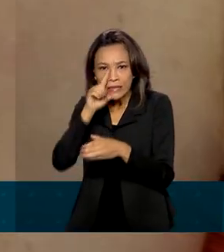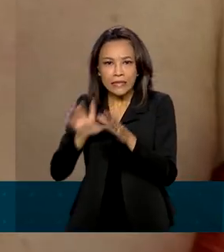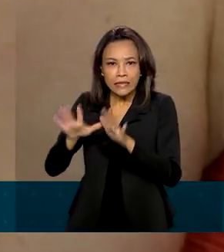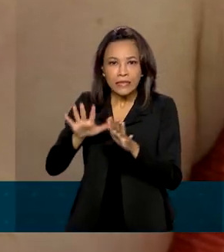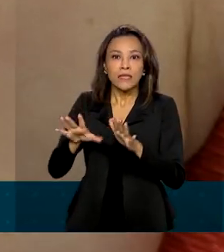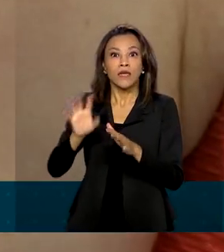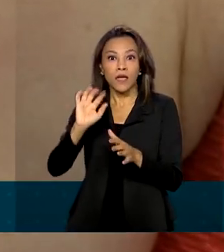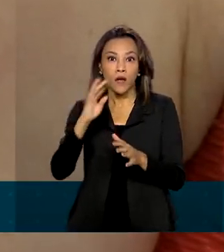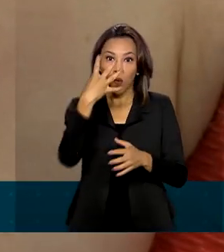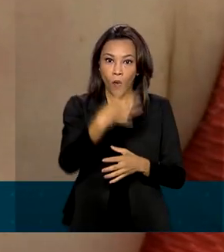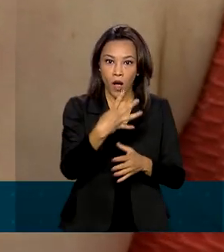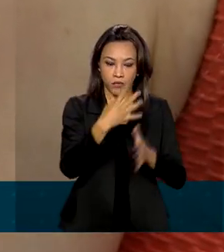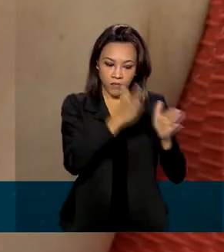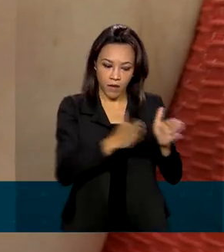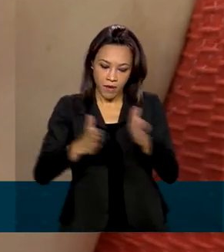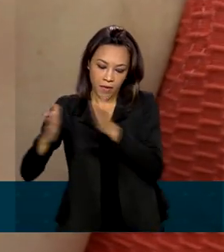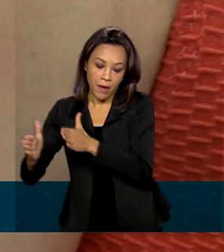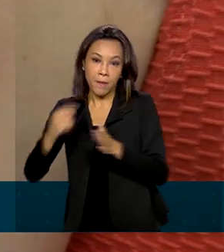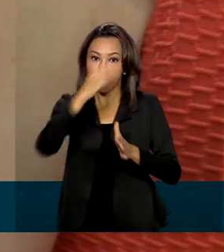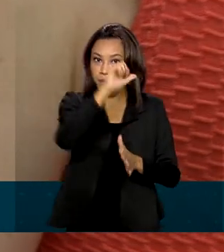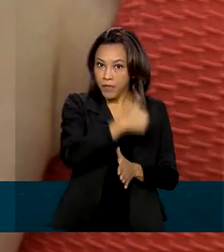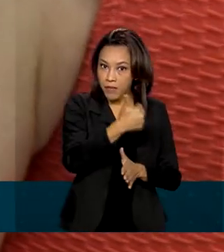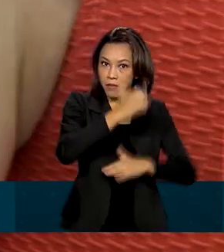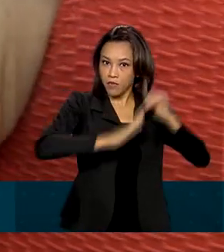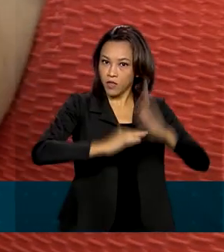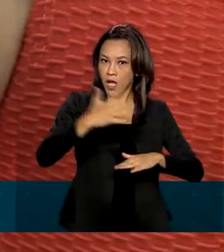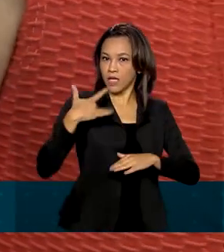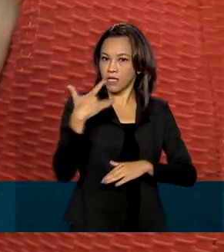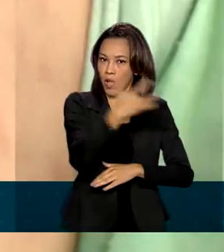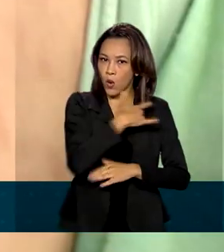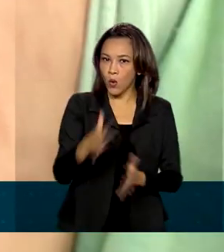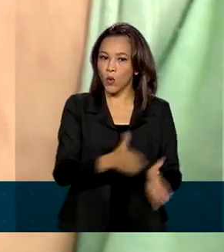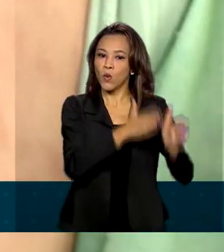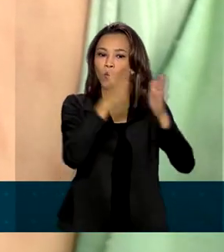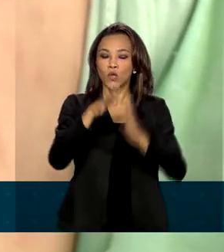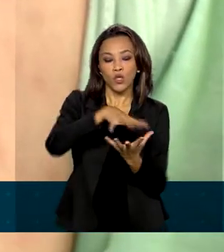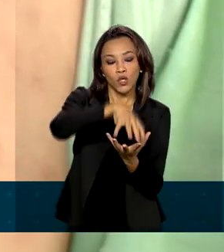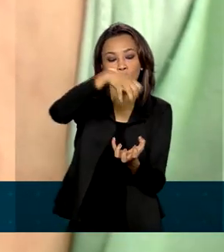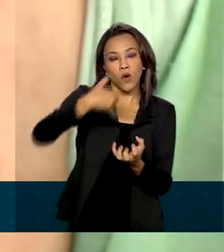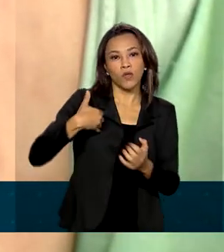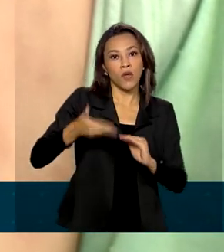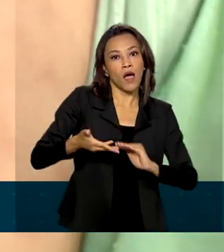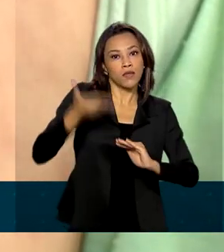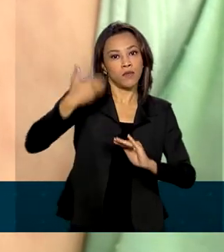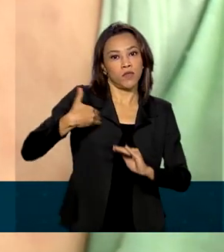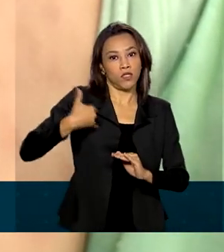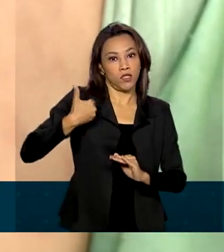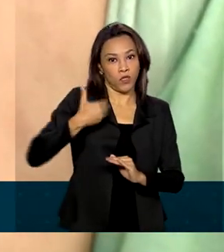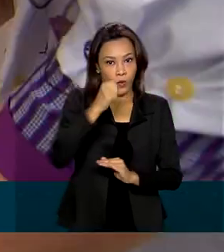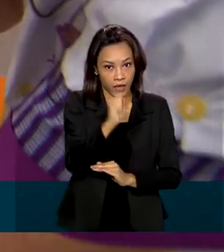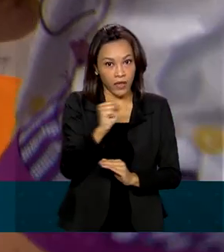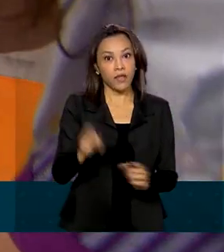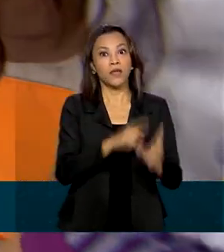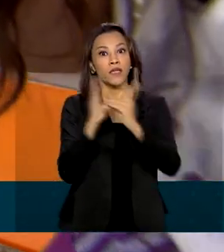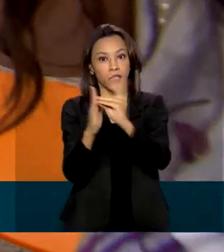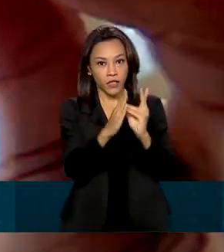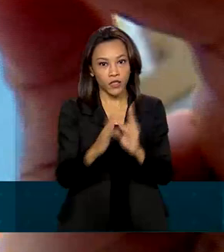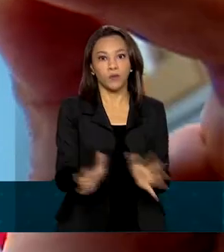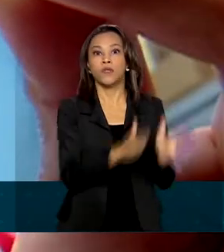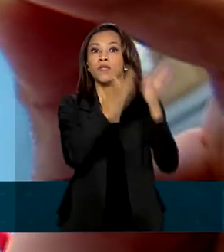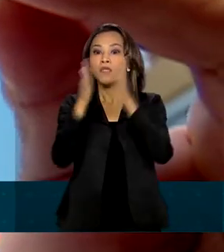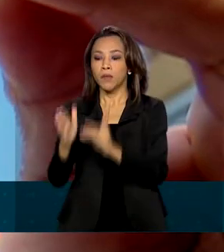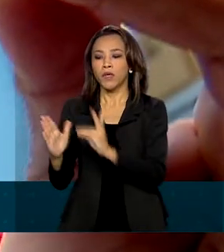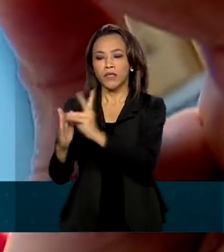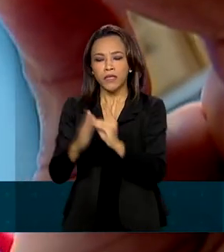vai ser feita em quatro etapas. Primeiro com os profissionais de saúde, idosos acima de 80 anos e indígenas. Depois é a vez dos